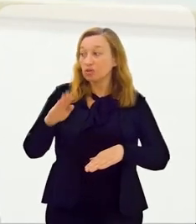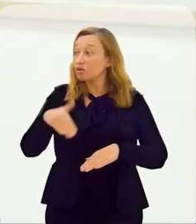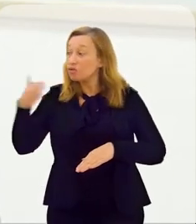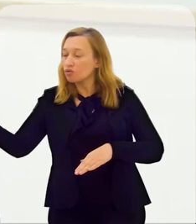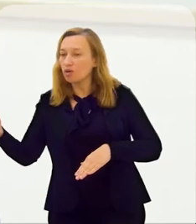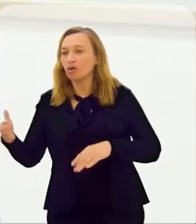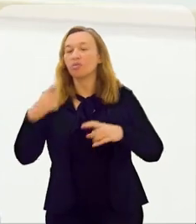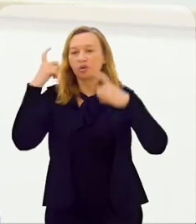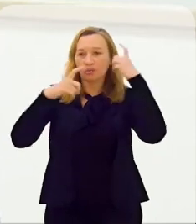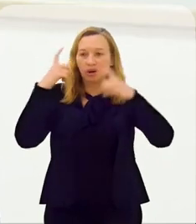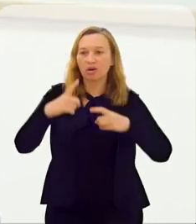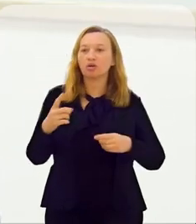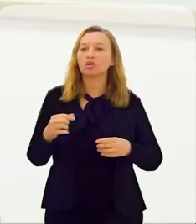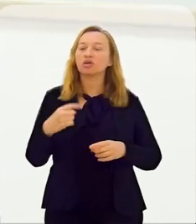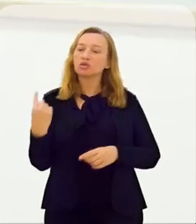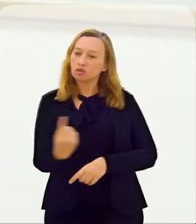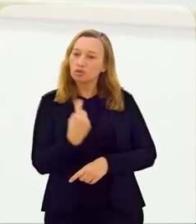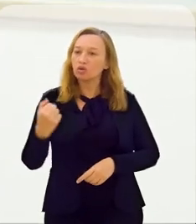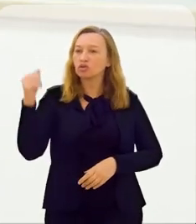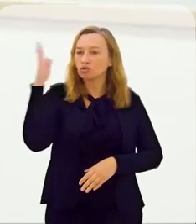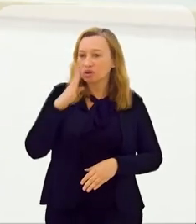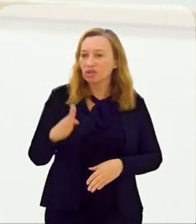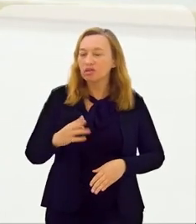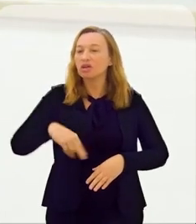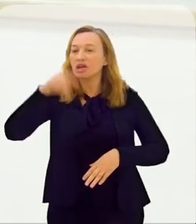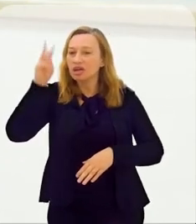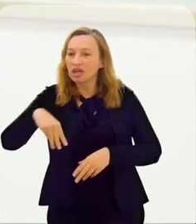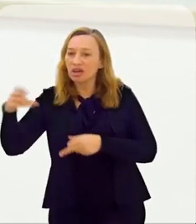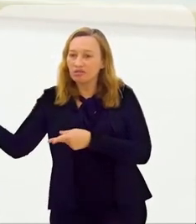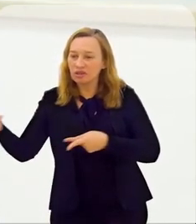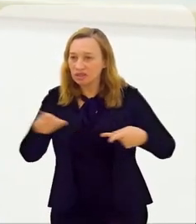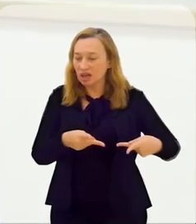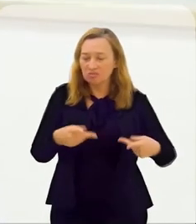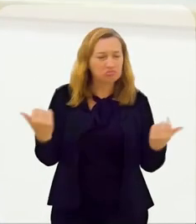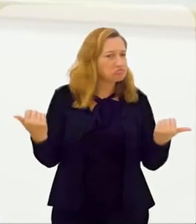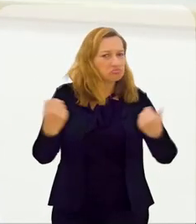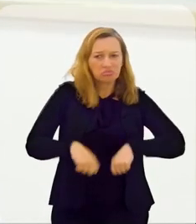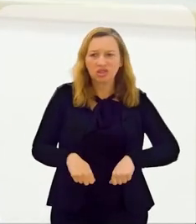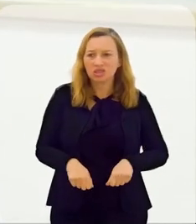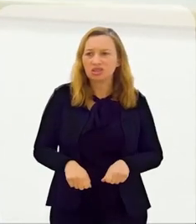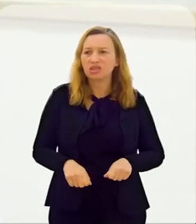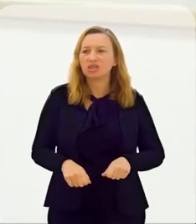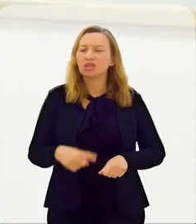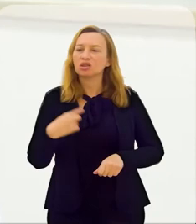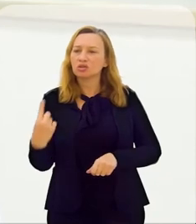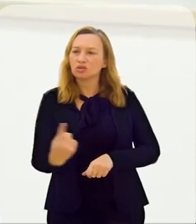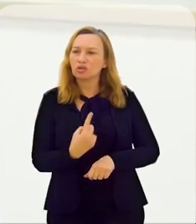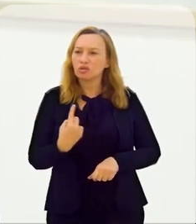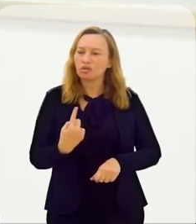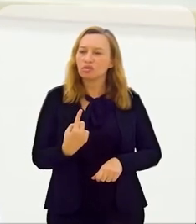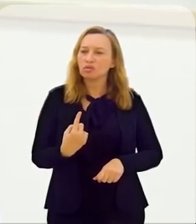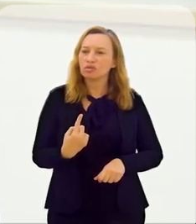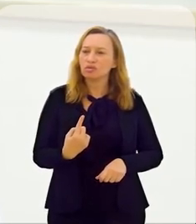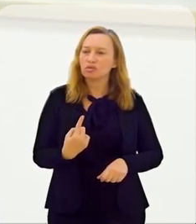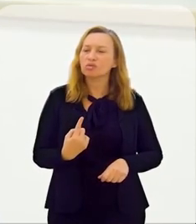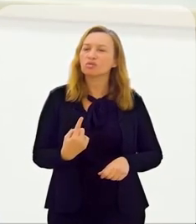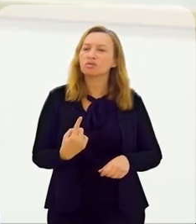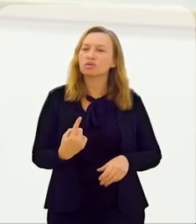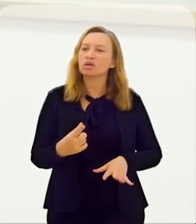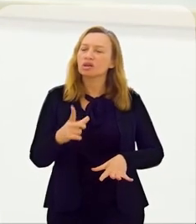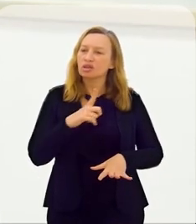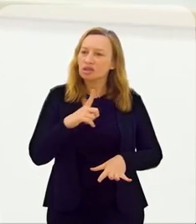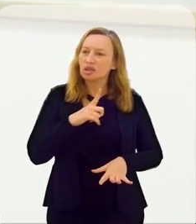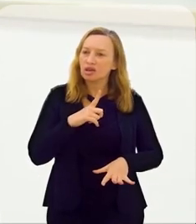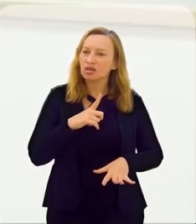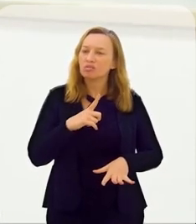preocupadas. Nós, no Brasil, temos que estender as mãos para aqueles que vierem aqui. mas não precisamos fazer com que os